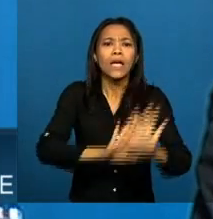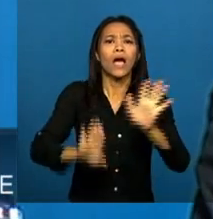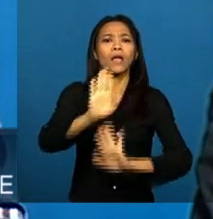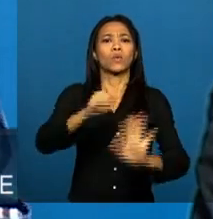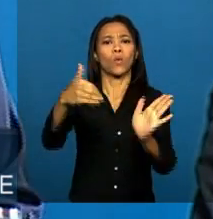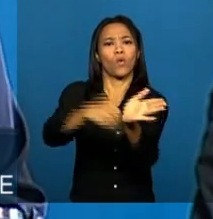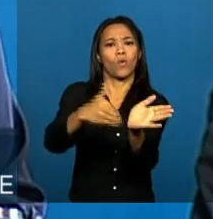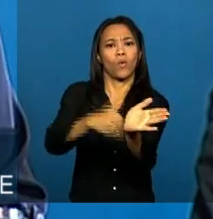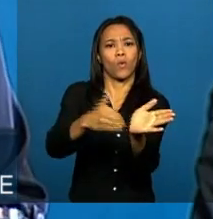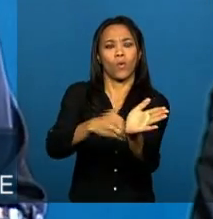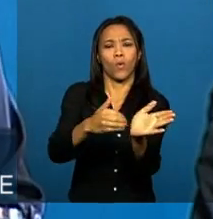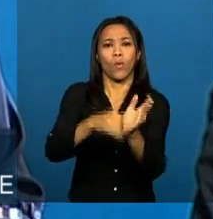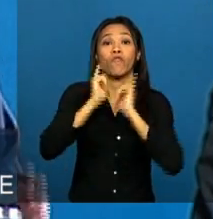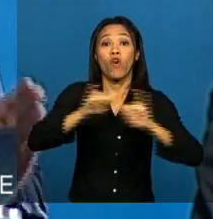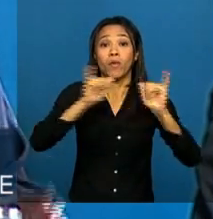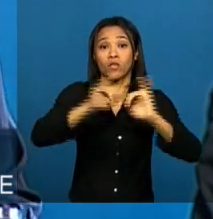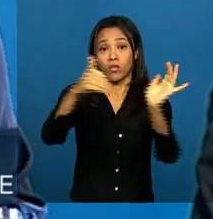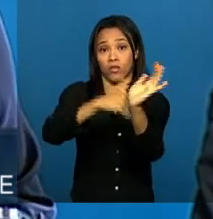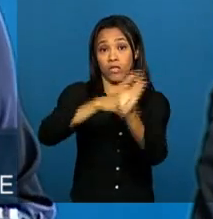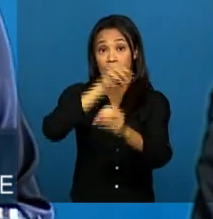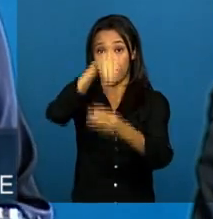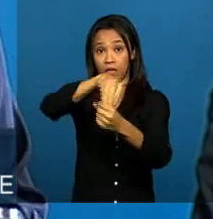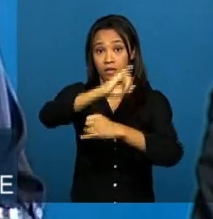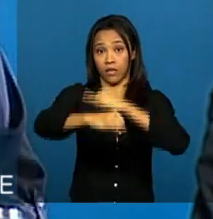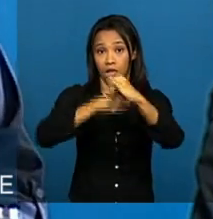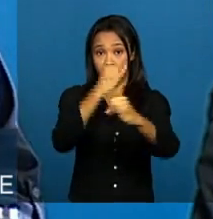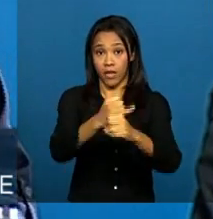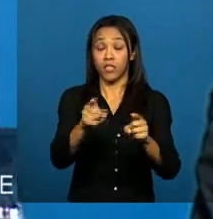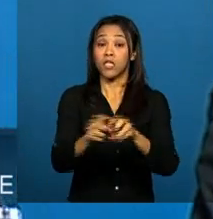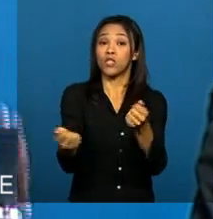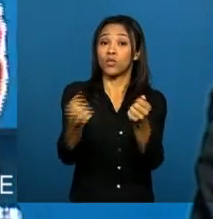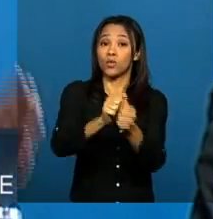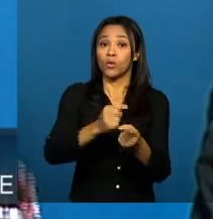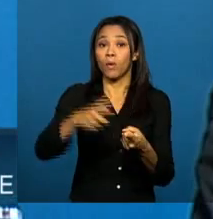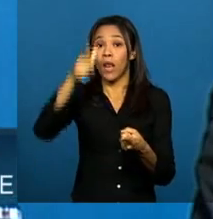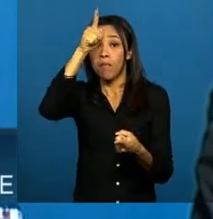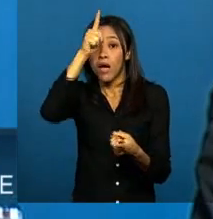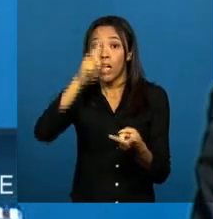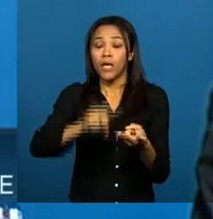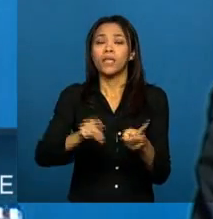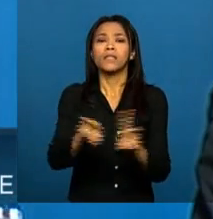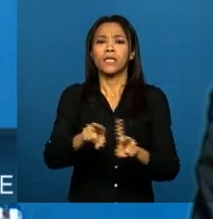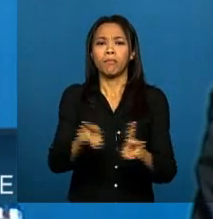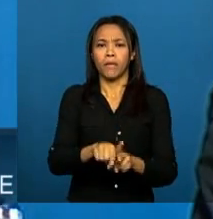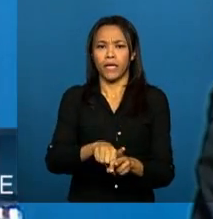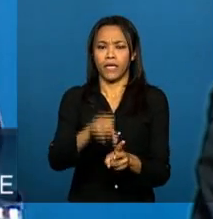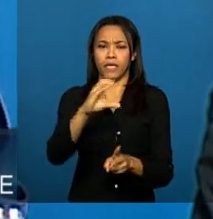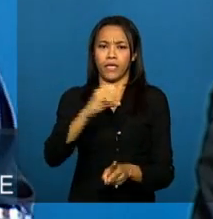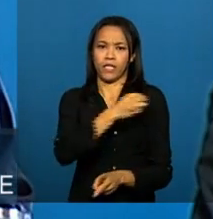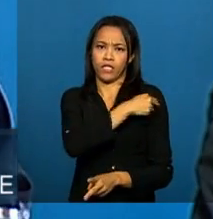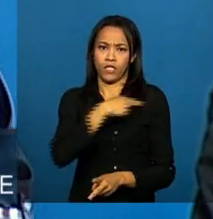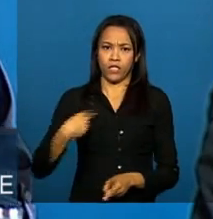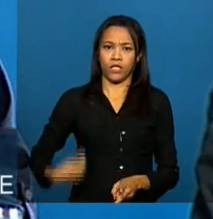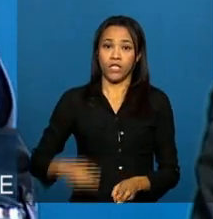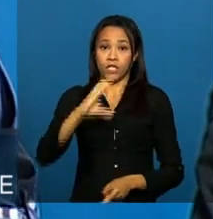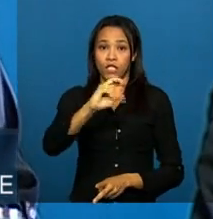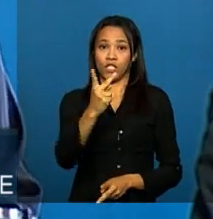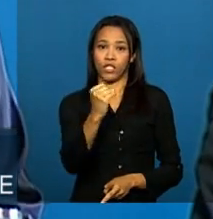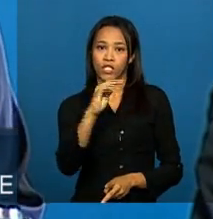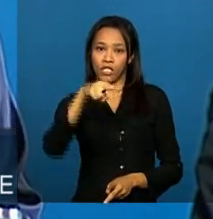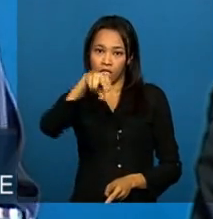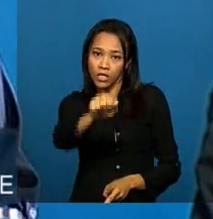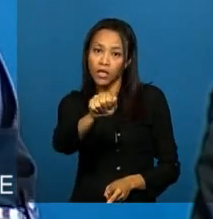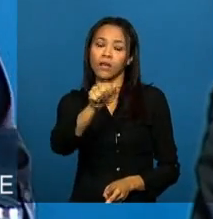projeto internacional, junto com a Alemanha e a China, que discutem os modelos de privacidade e dados